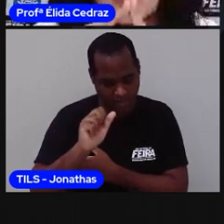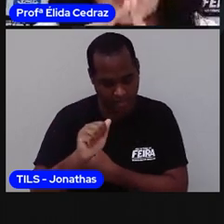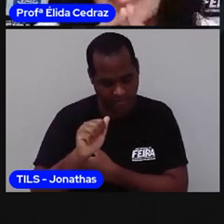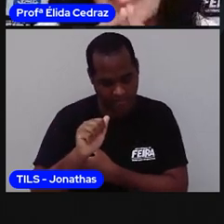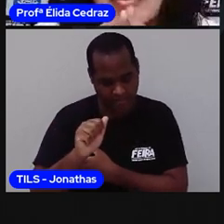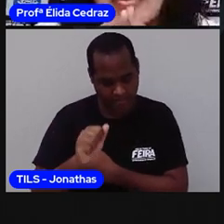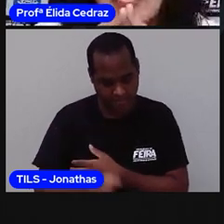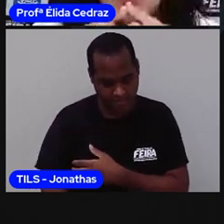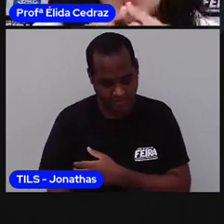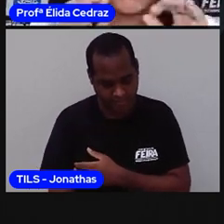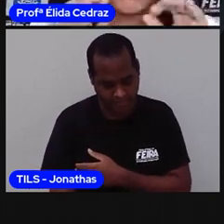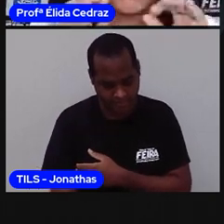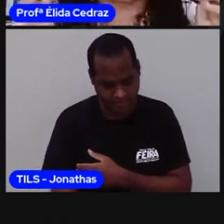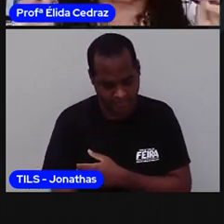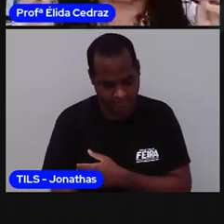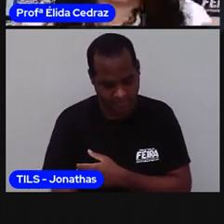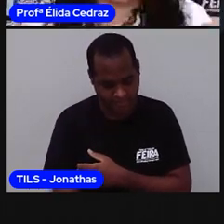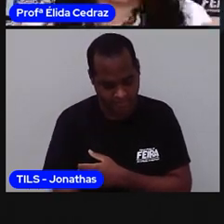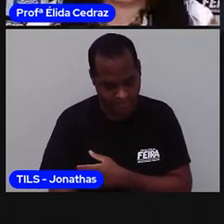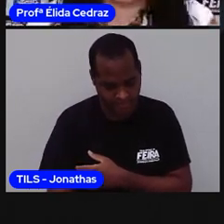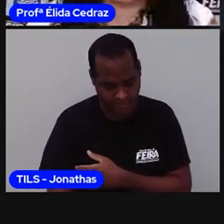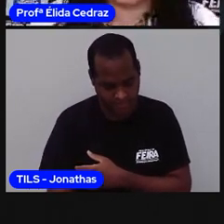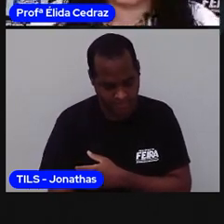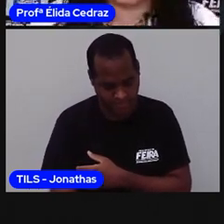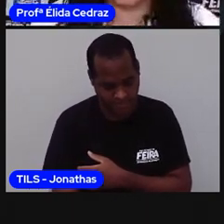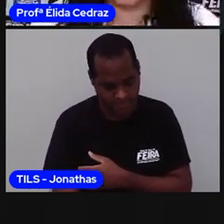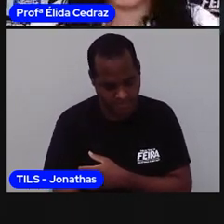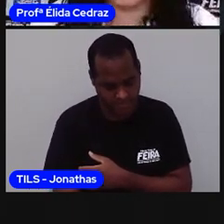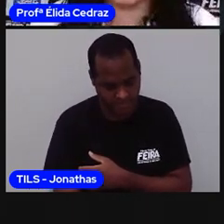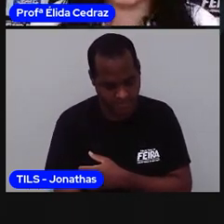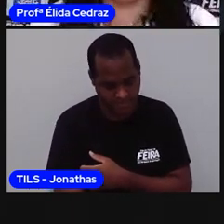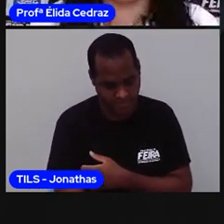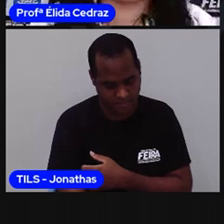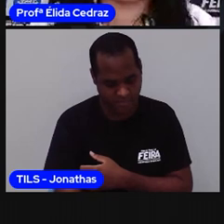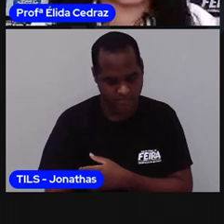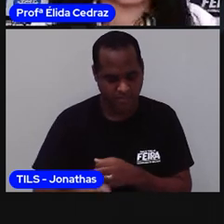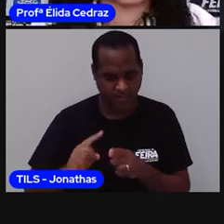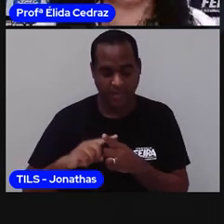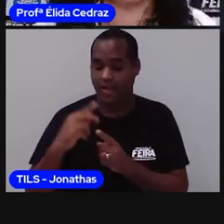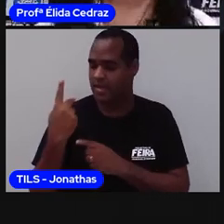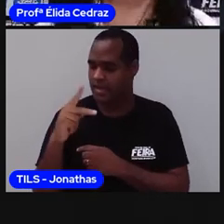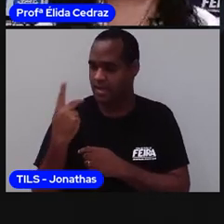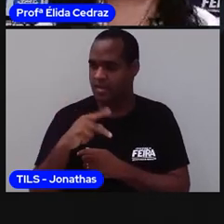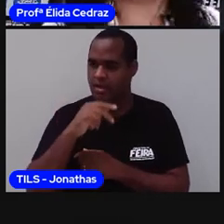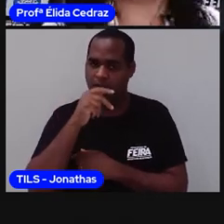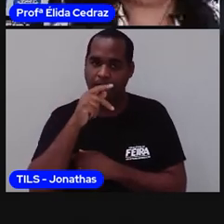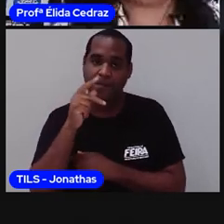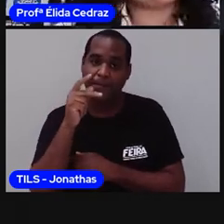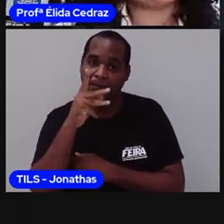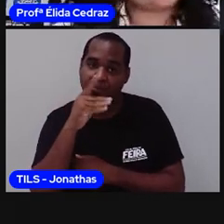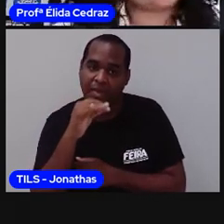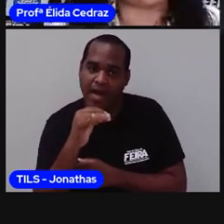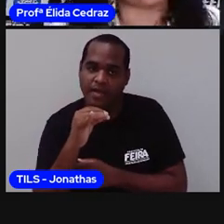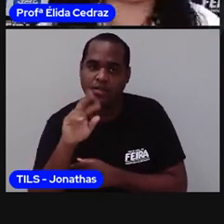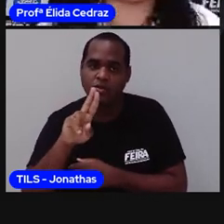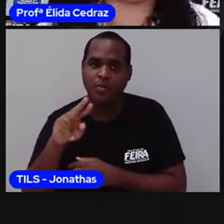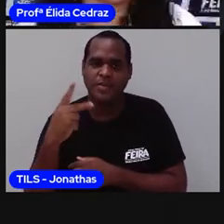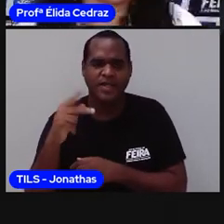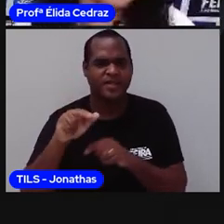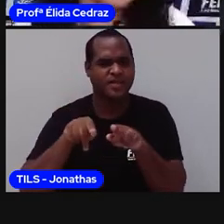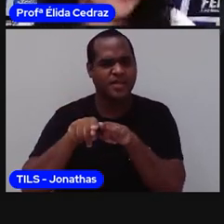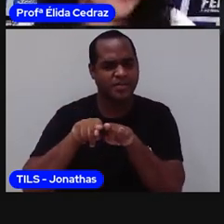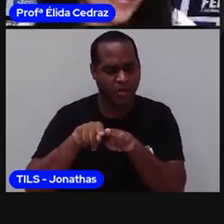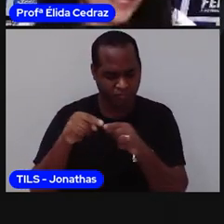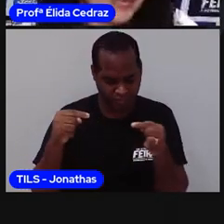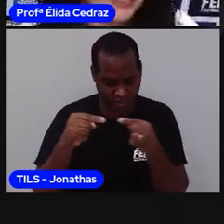E o nome dele completo com os sobrenomes herdados dos seus pais? O nome do irmão fica